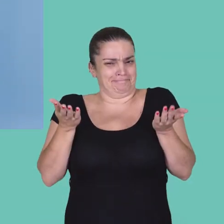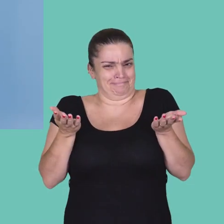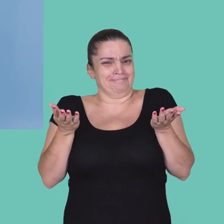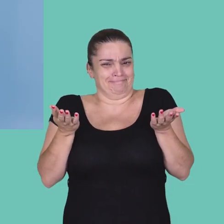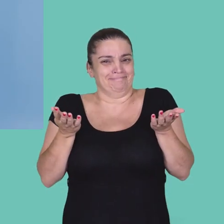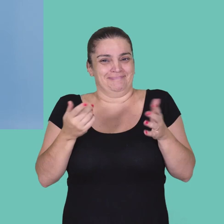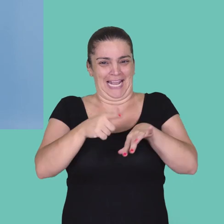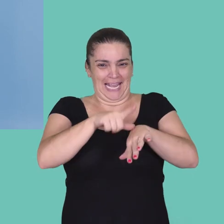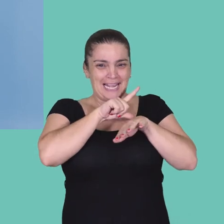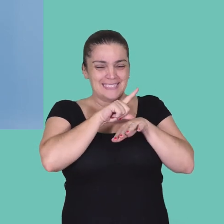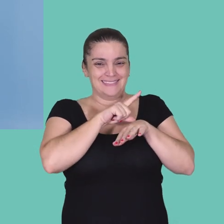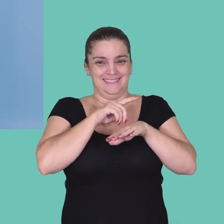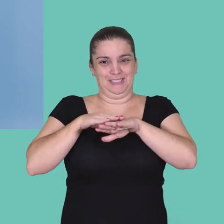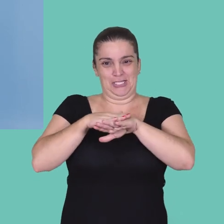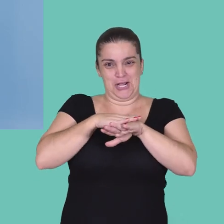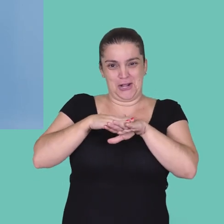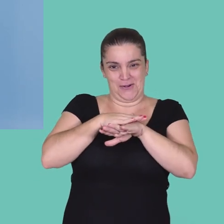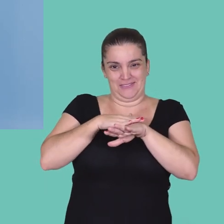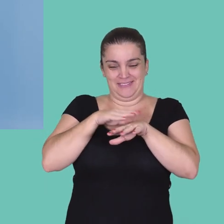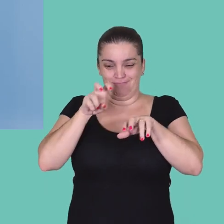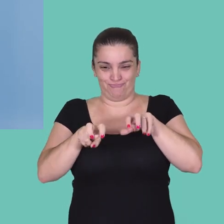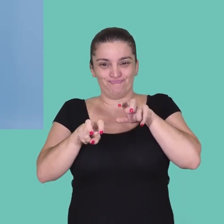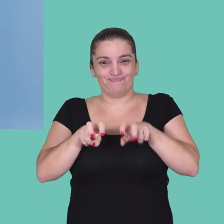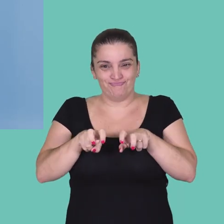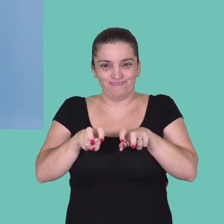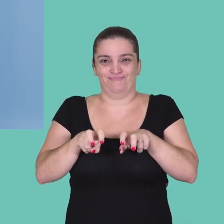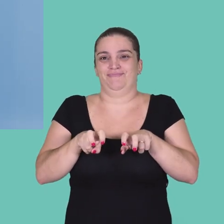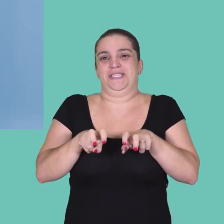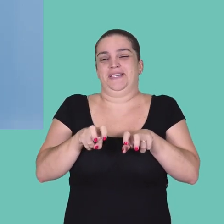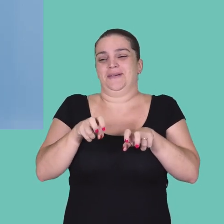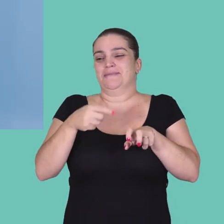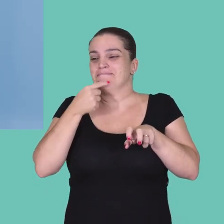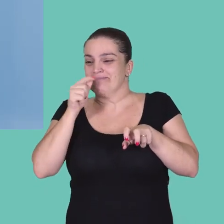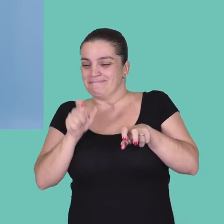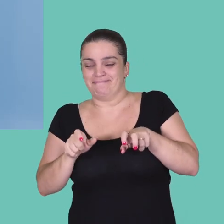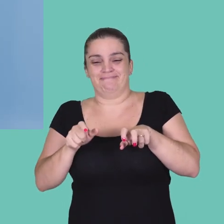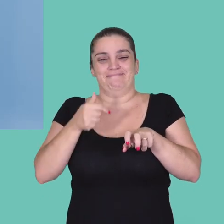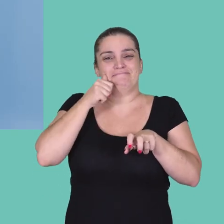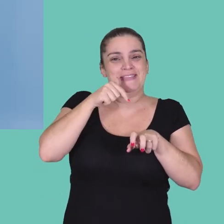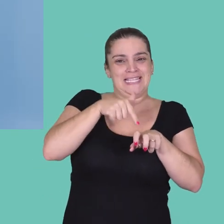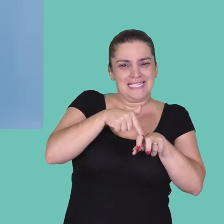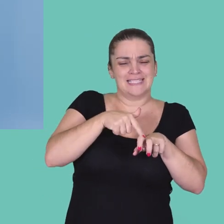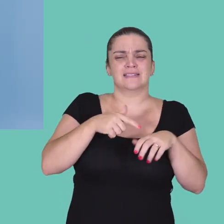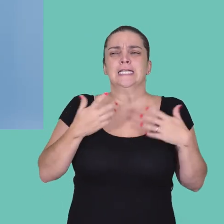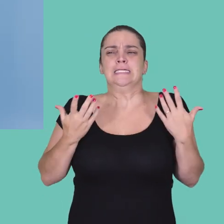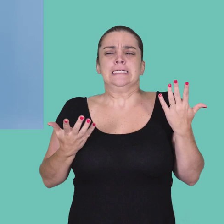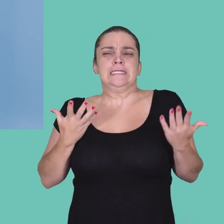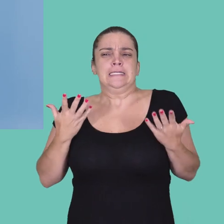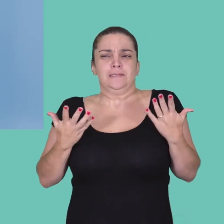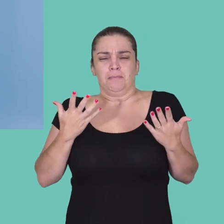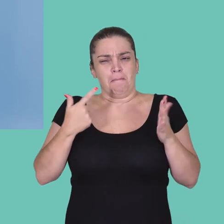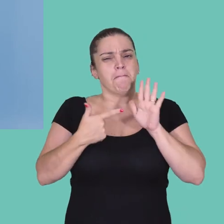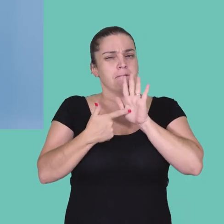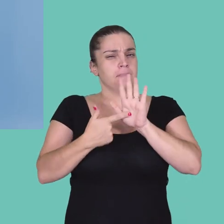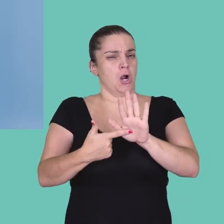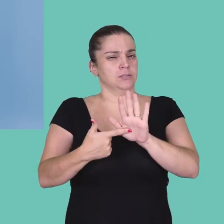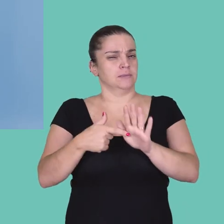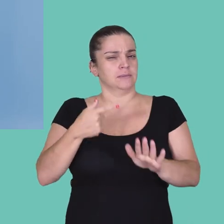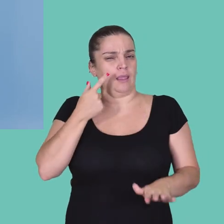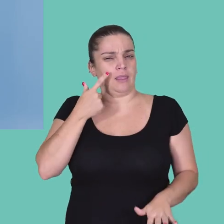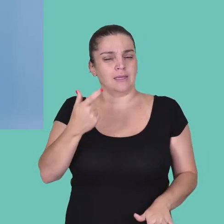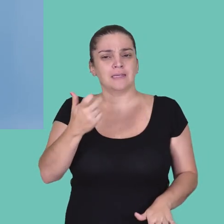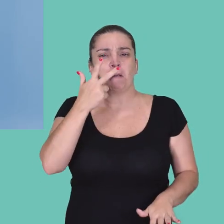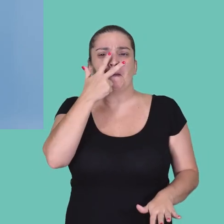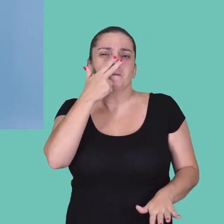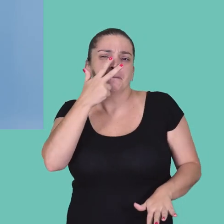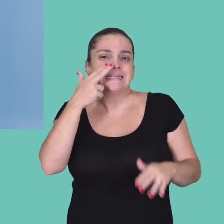Então essa conversa que o Matheus teve com a nossa heroína Carlota, mostra um ponto bastante interessante que é como a gente